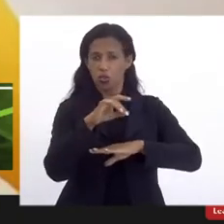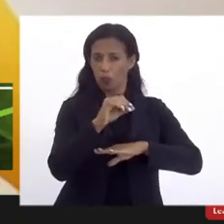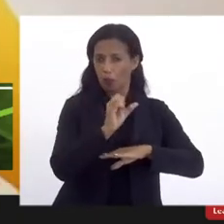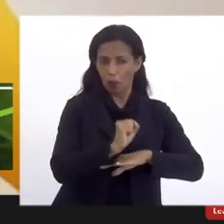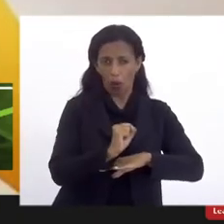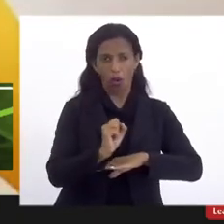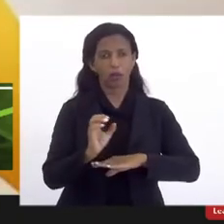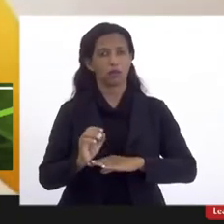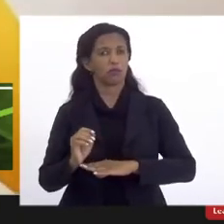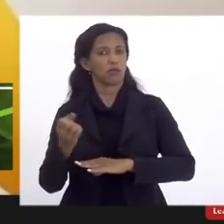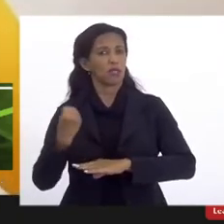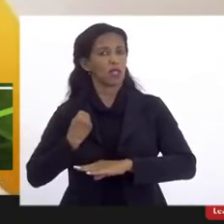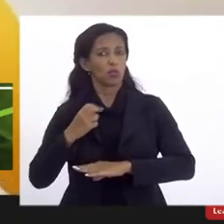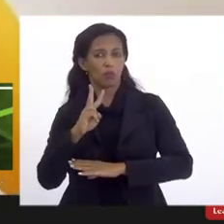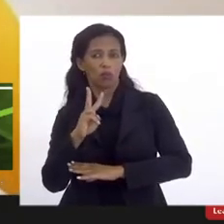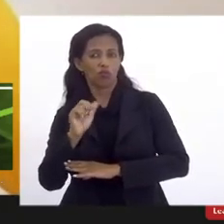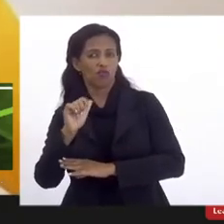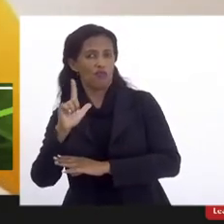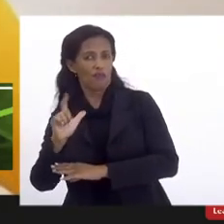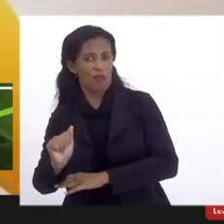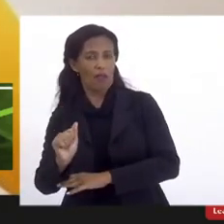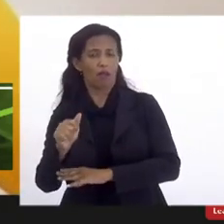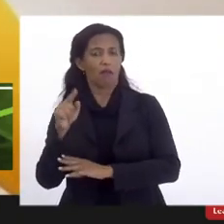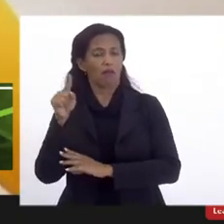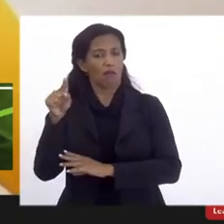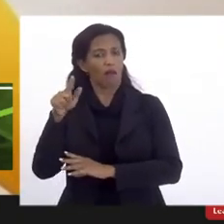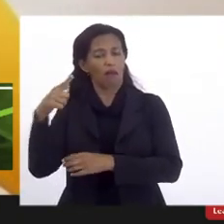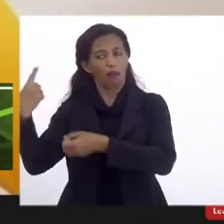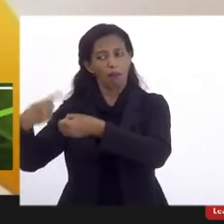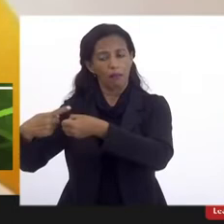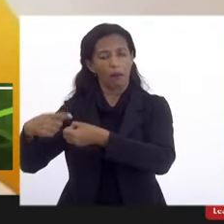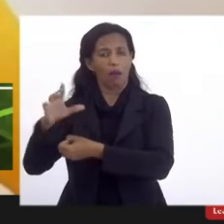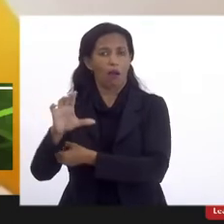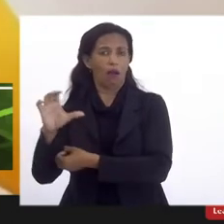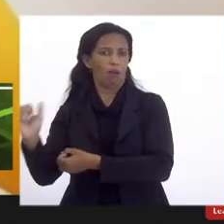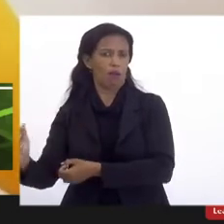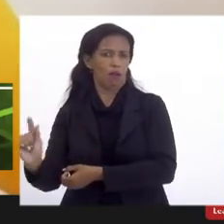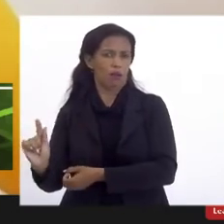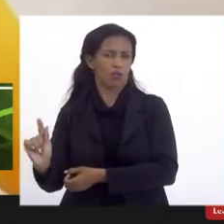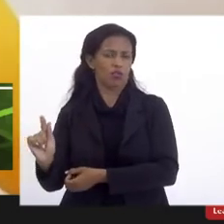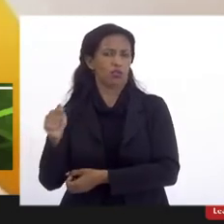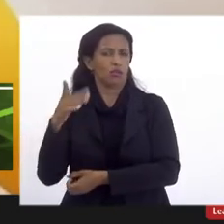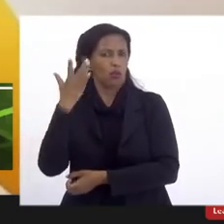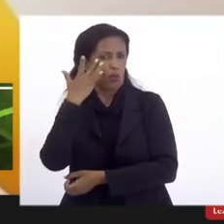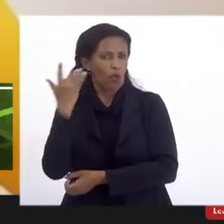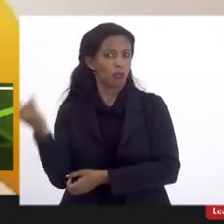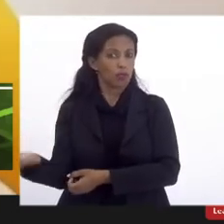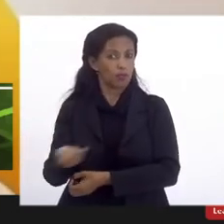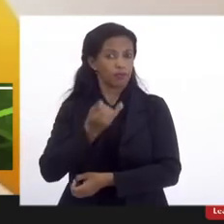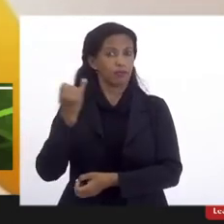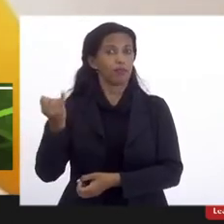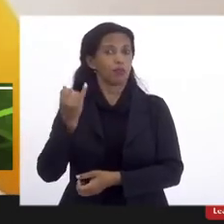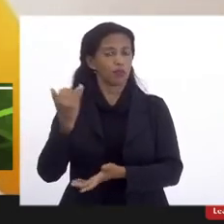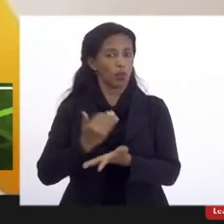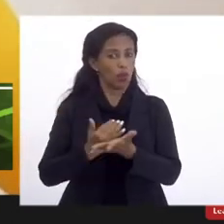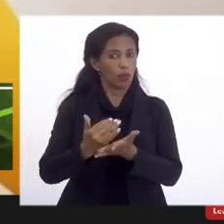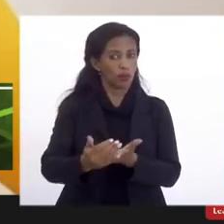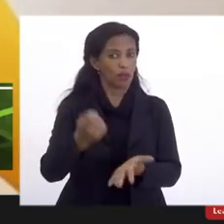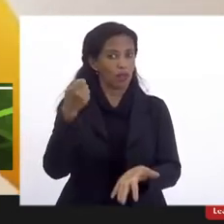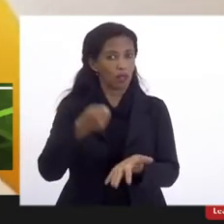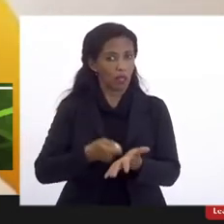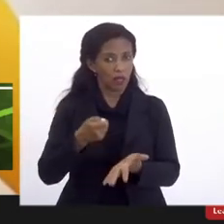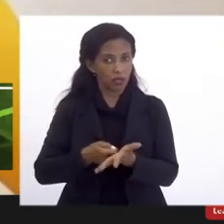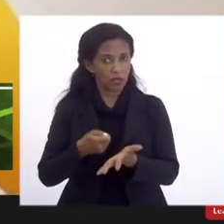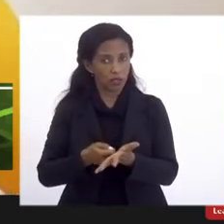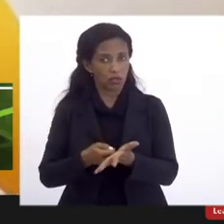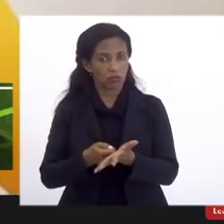nem do número de vagas ofertadas na Zona Oeste. Acho que isso é um elemento fundamental para começar a conversa a gente garantindo que essa